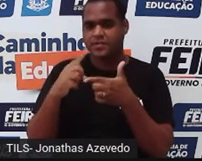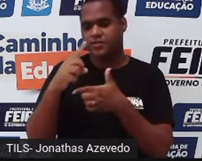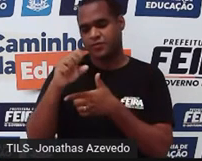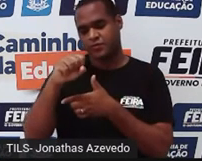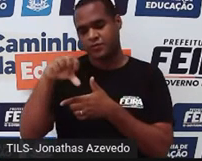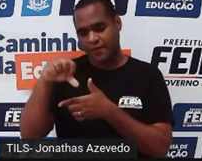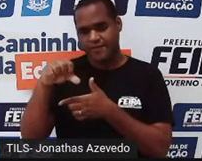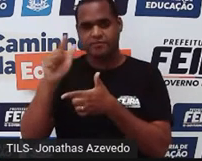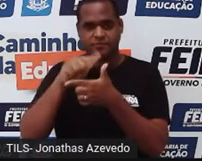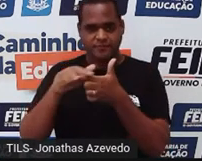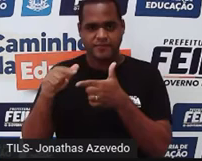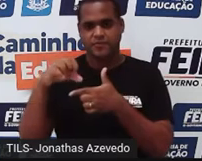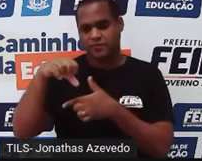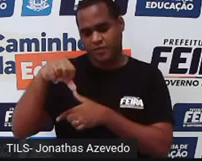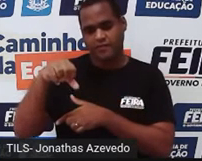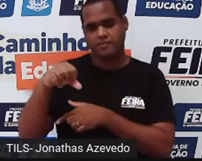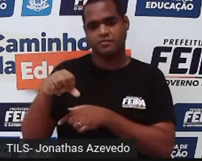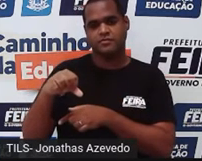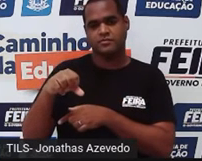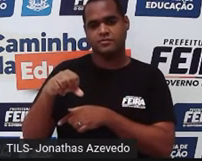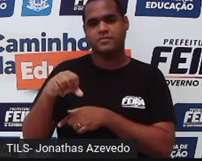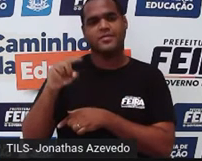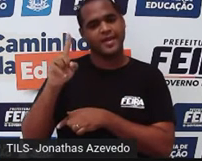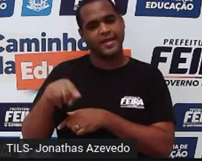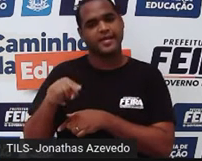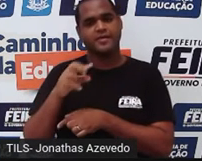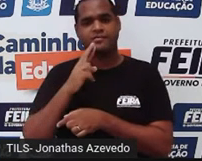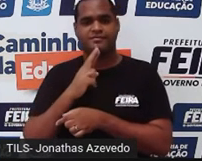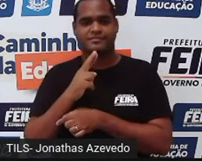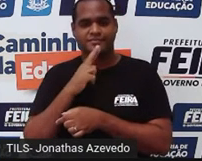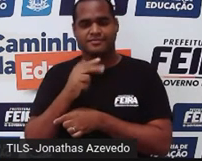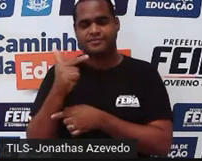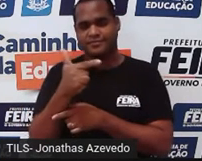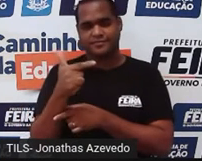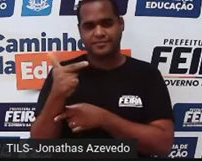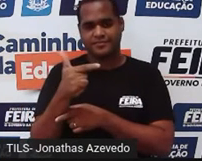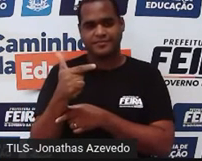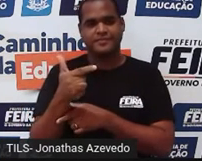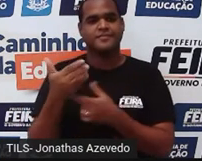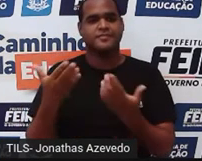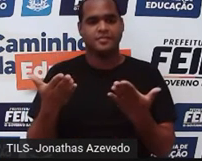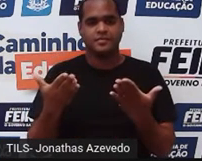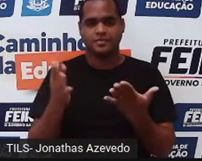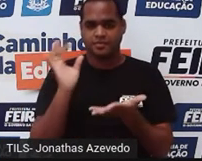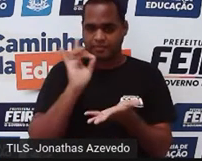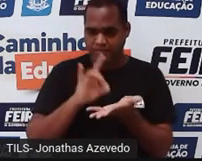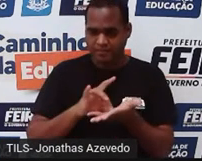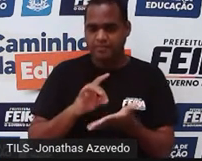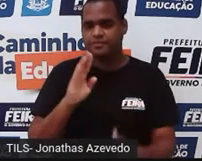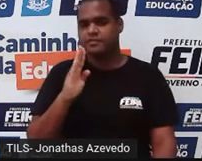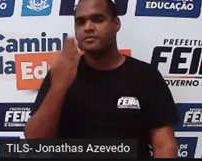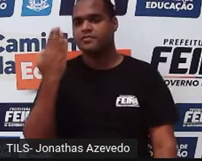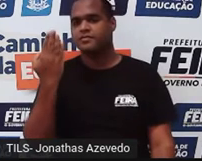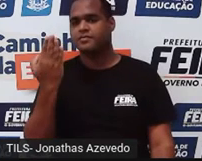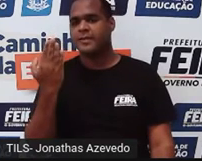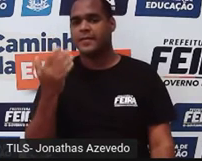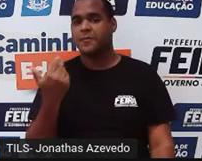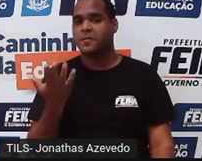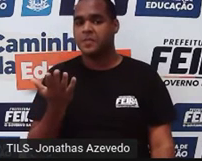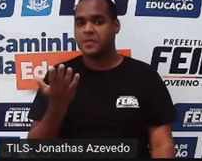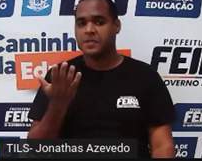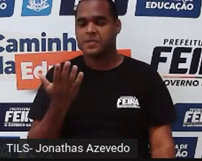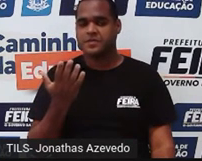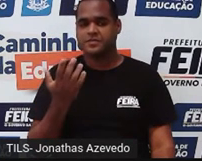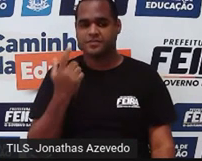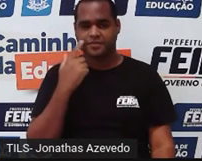seja, a divisão de 189 por 9 é 22. Isso é verdadeiro ou isso é falso?